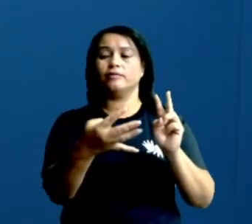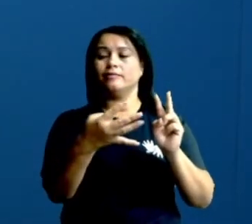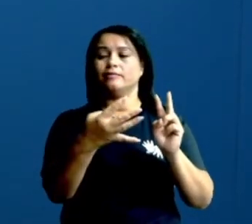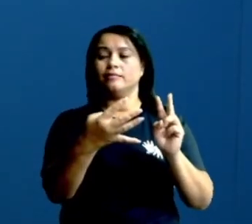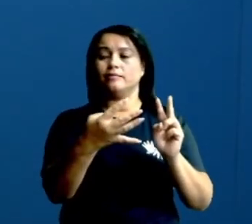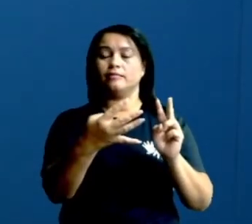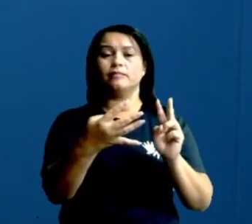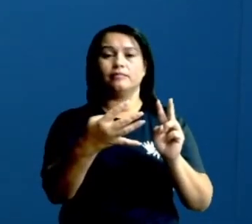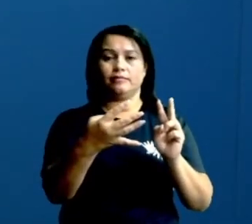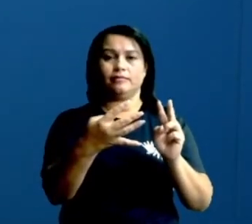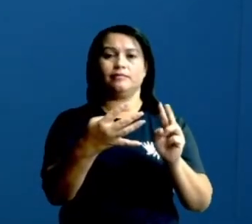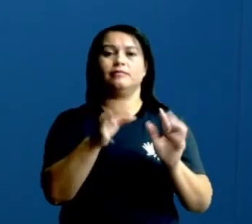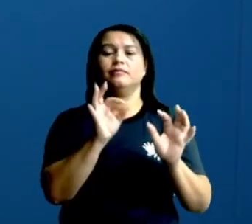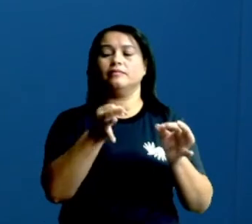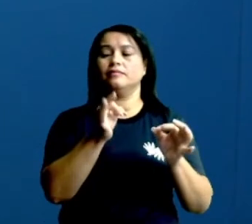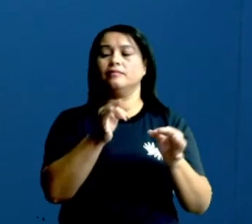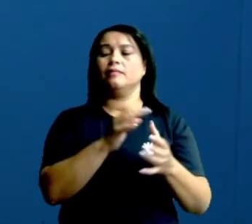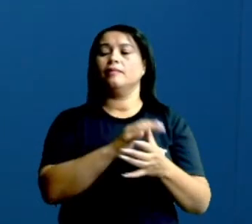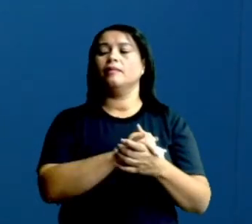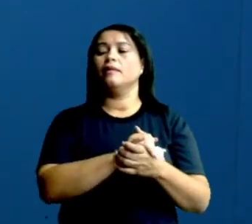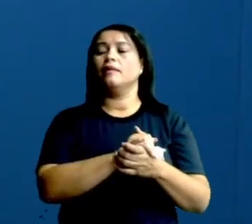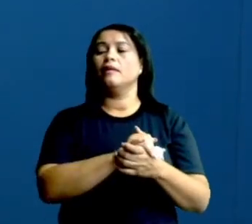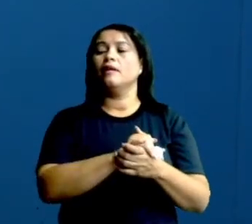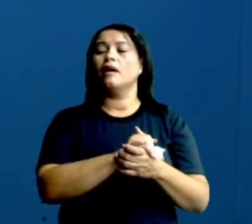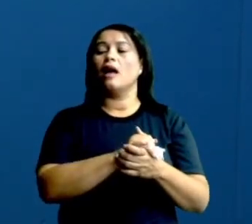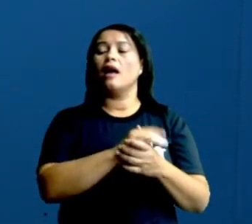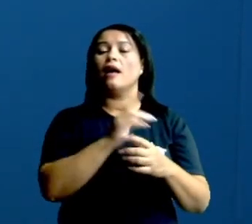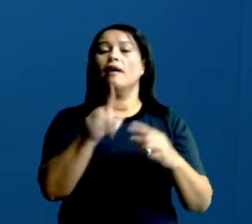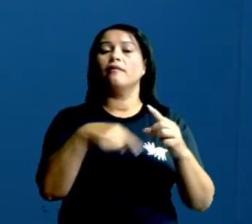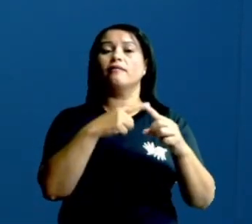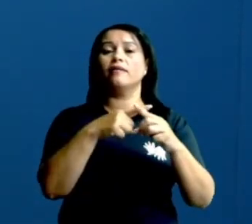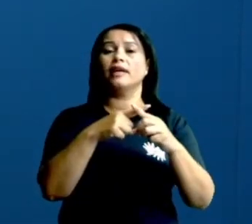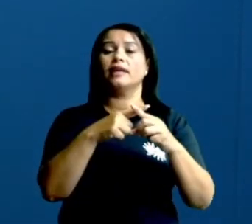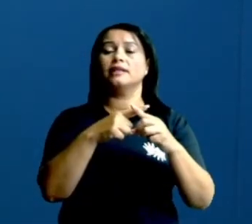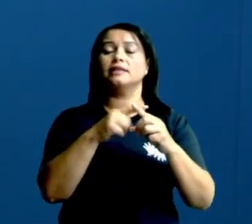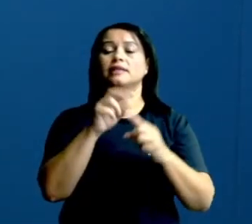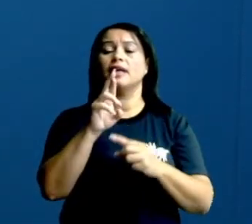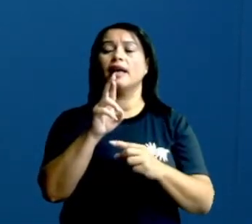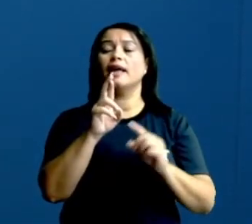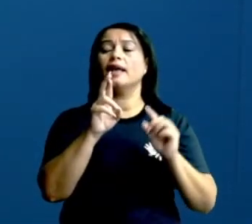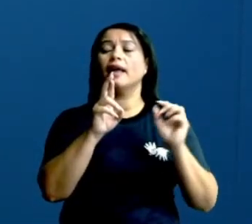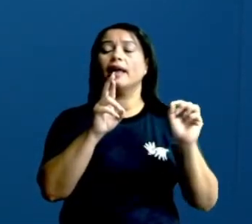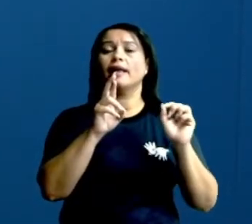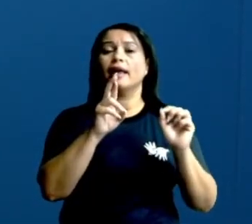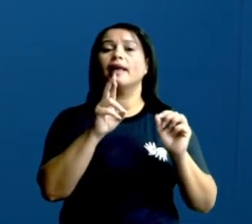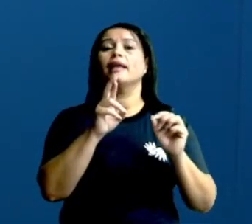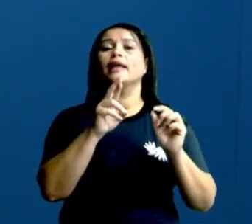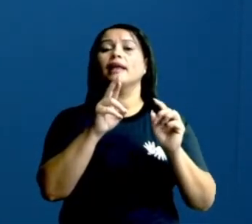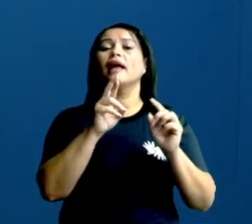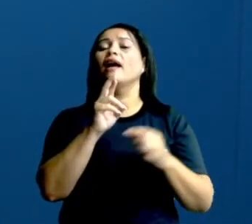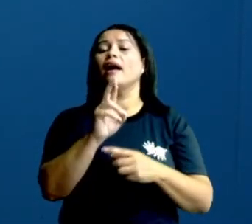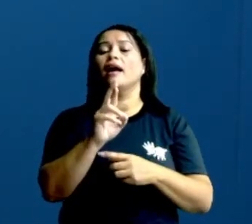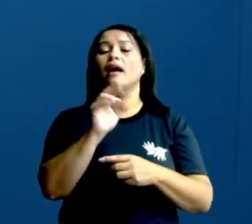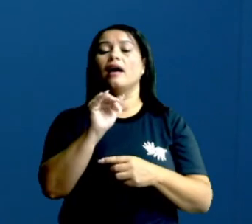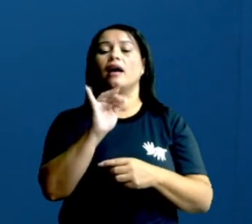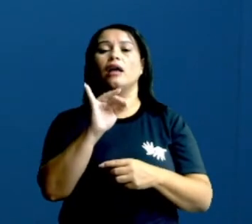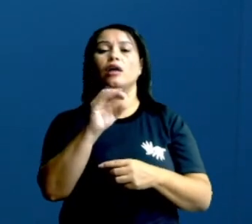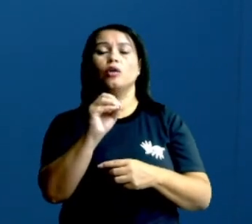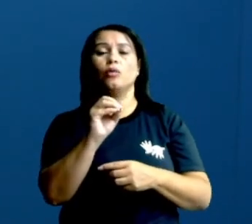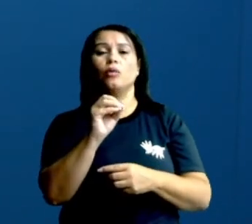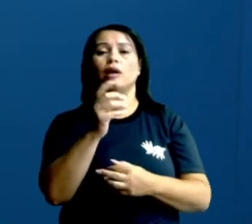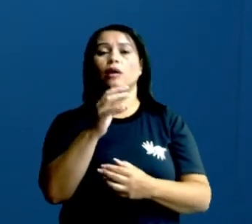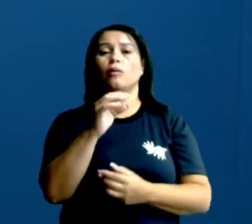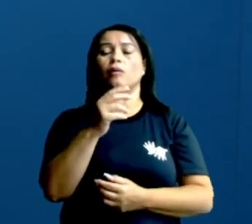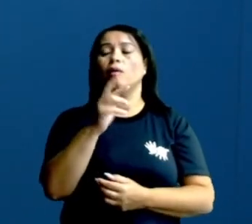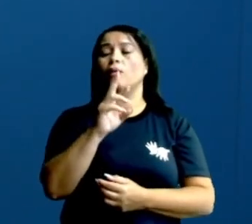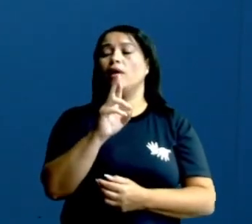A 3,14. Não é isso? Vezes R. R é quem? É o raio. Raio R